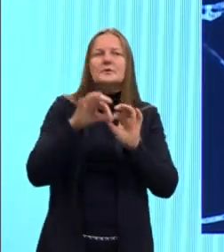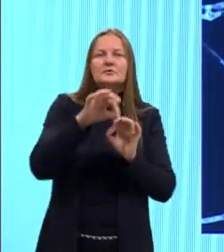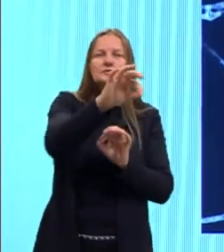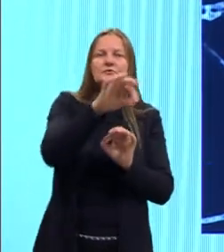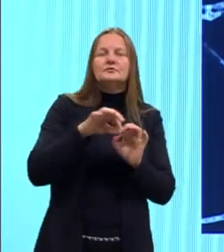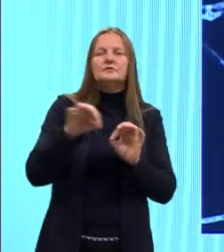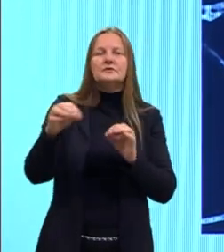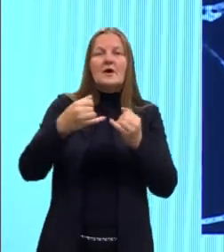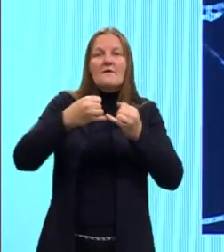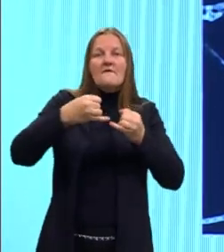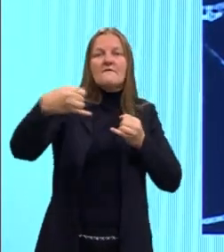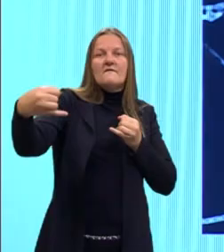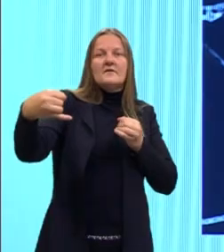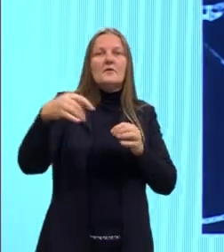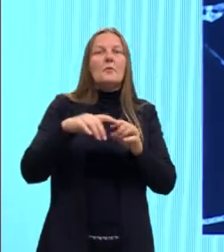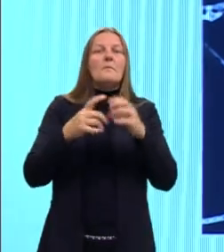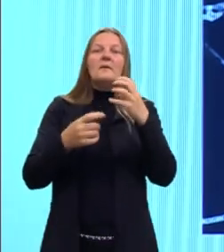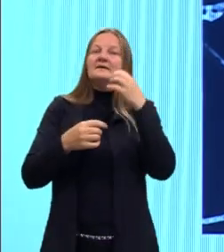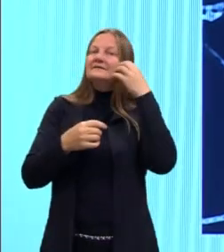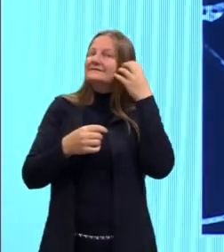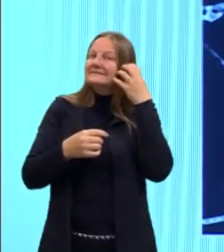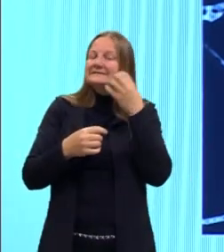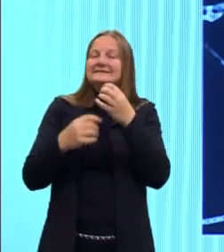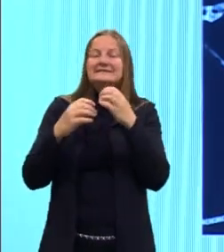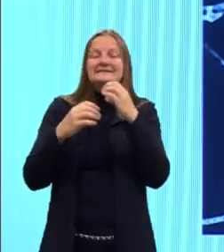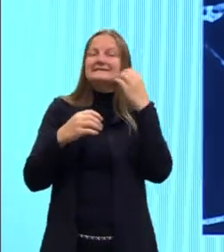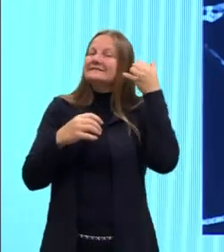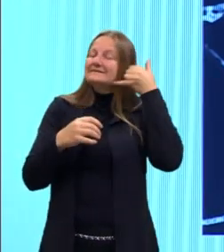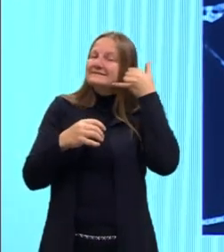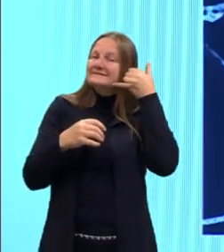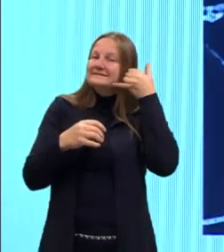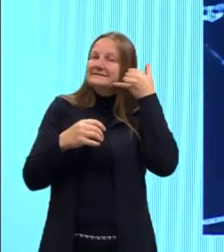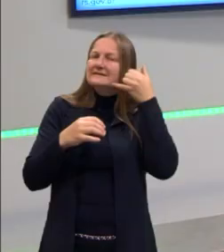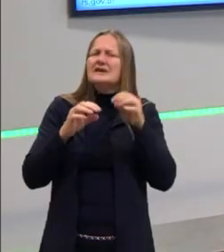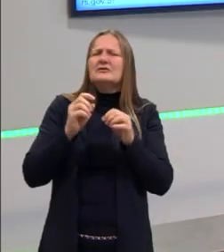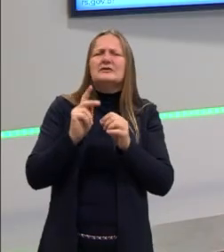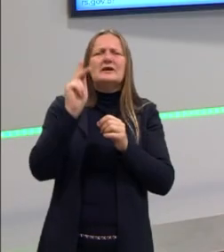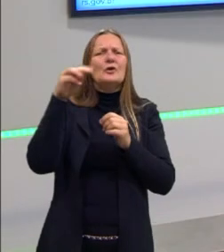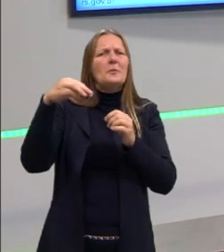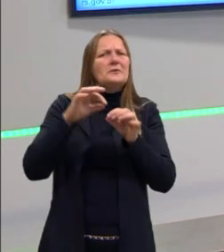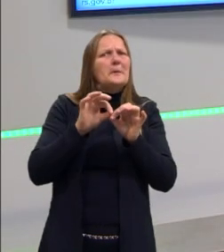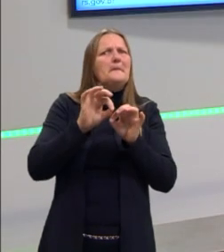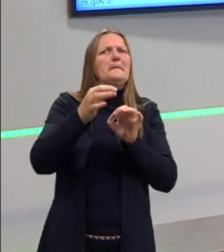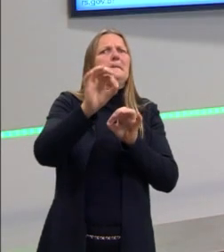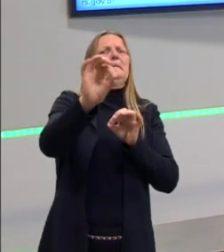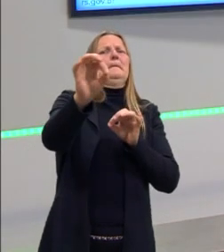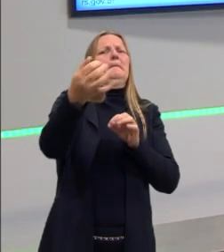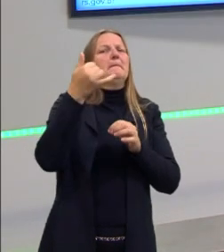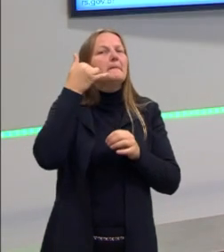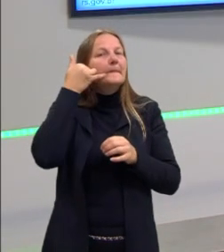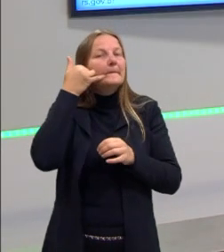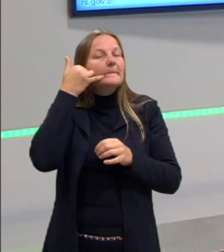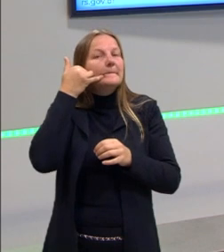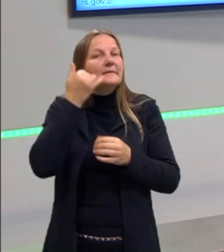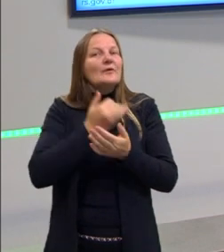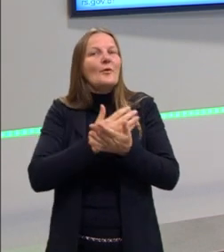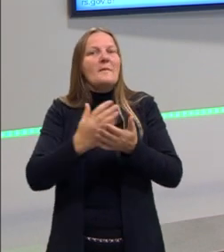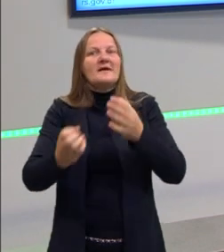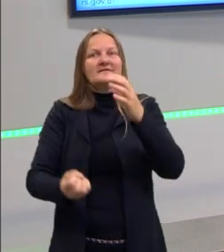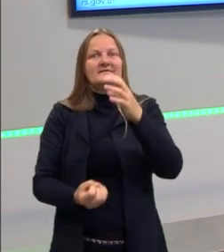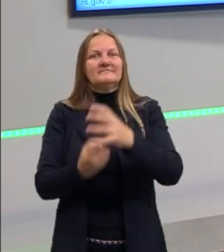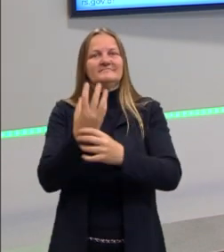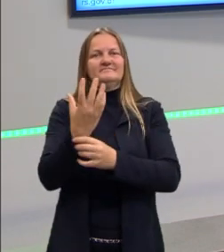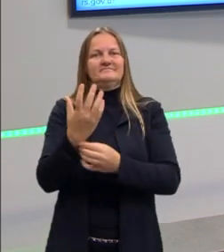um fio, eu consigo, através desse fio, me comunicar vários quilômetros aí, tá? O telefone começa a surgir, né? O telégrafo,